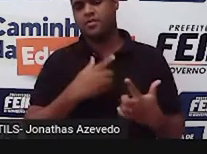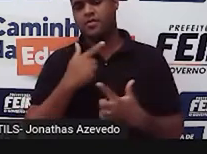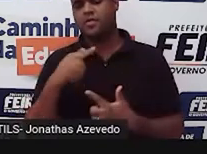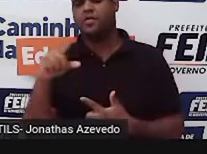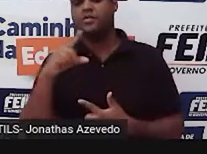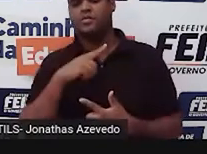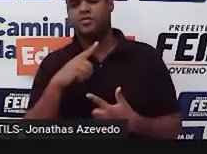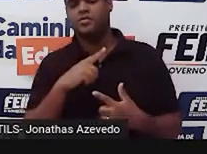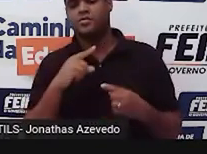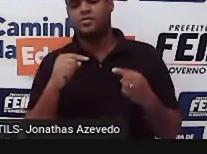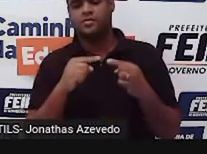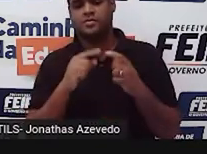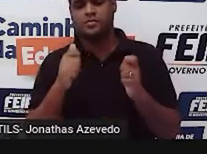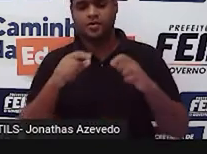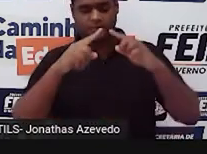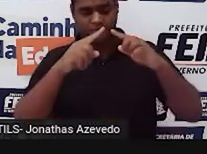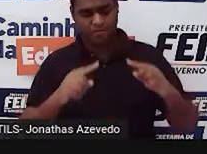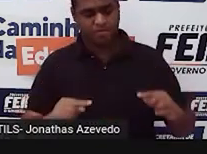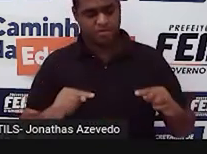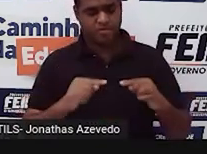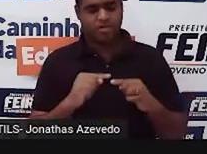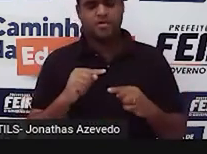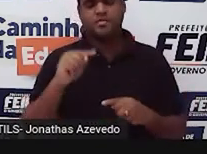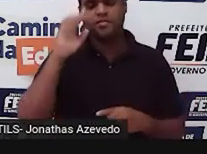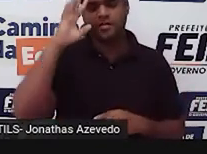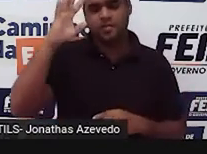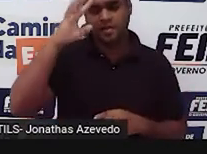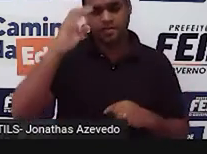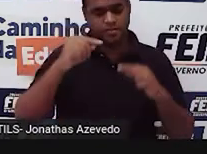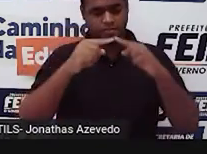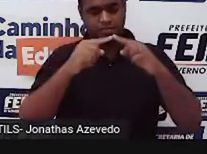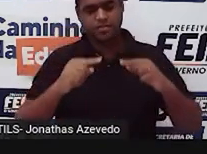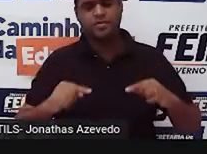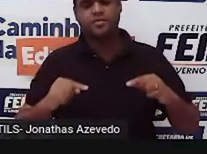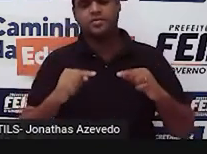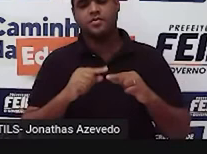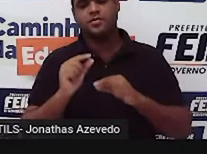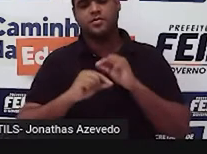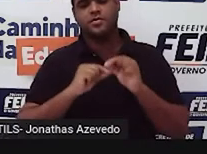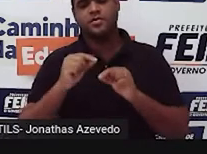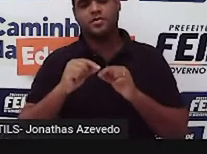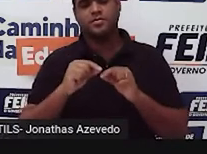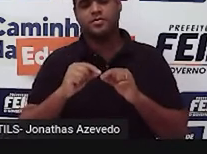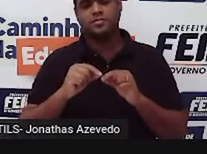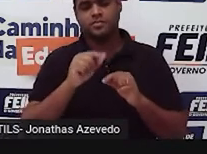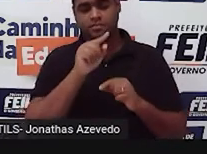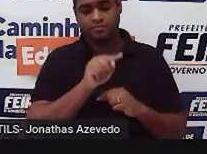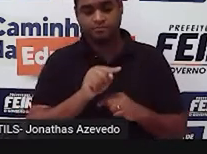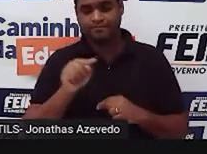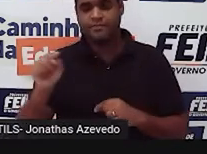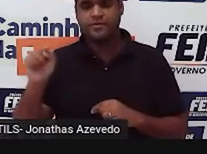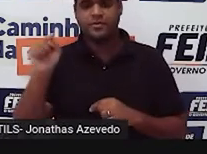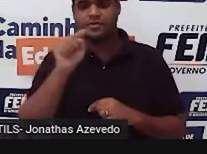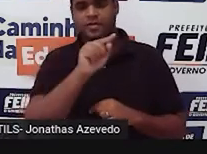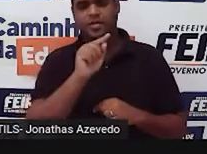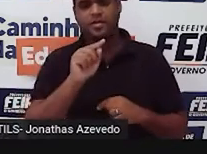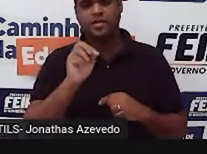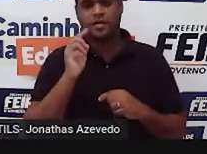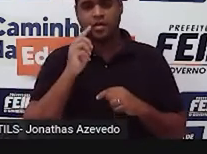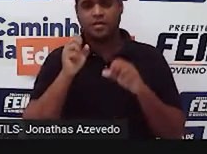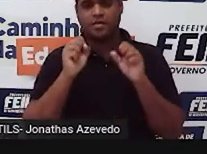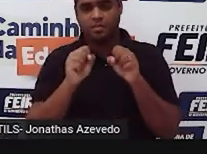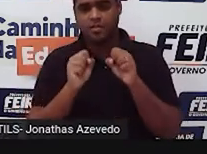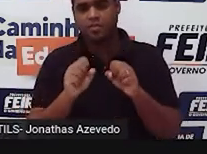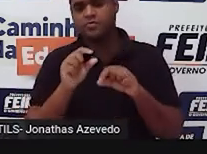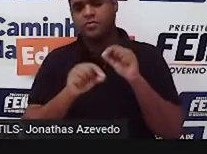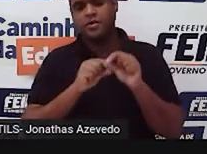triângulo, né? Pensando nos ângulos, é o triângulo retângulo. Retângulo fala